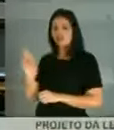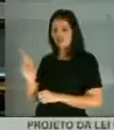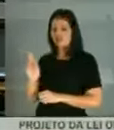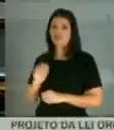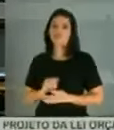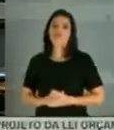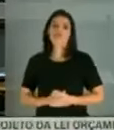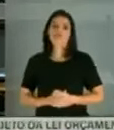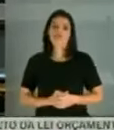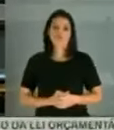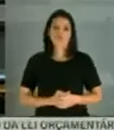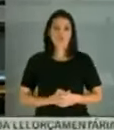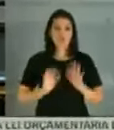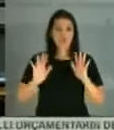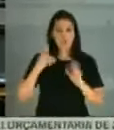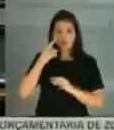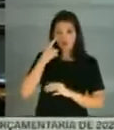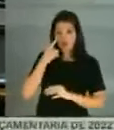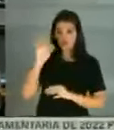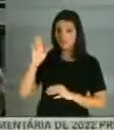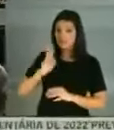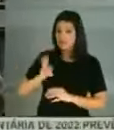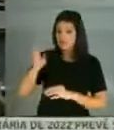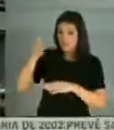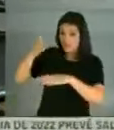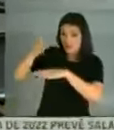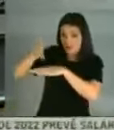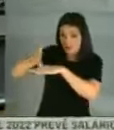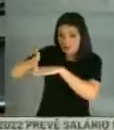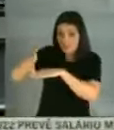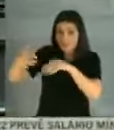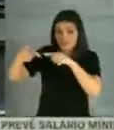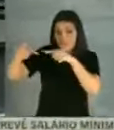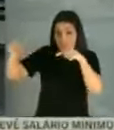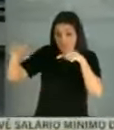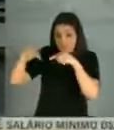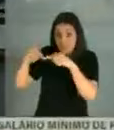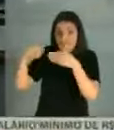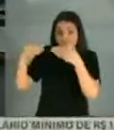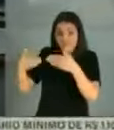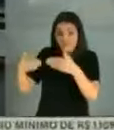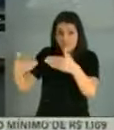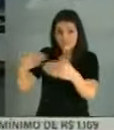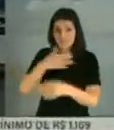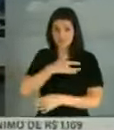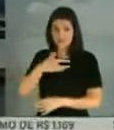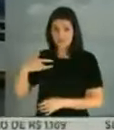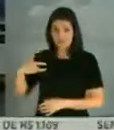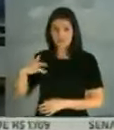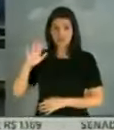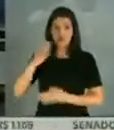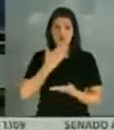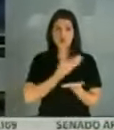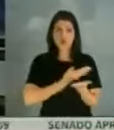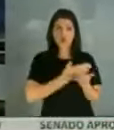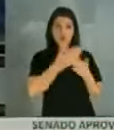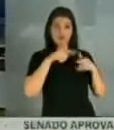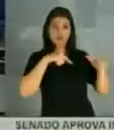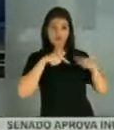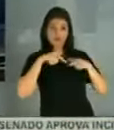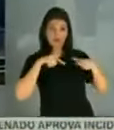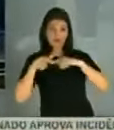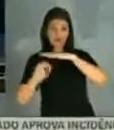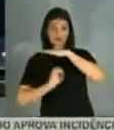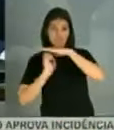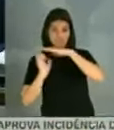Olha, há tempo quando eu ia no Ministério da Saúde, então, quando eu iniciei a trabalhar na